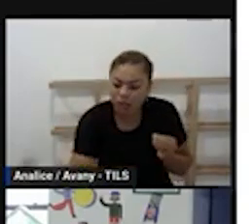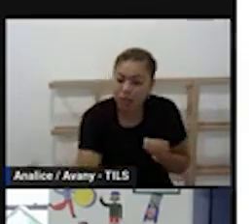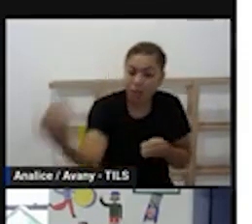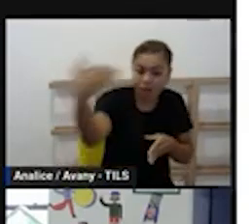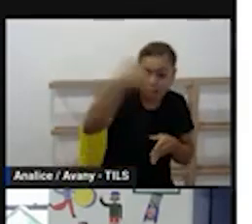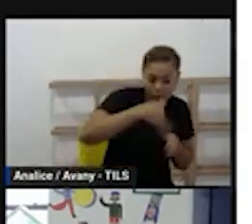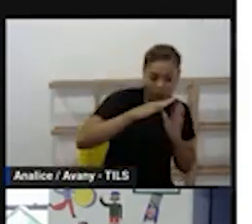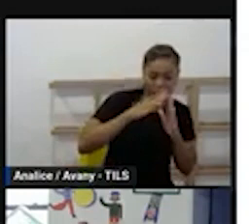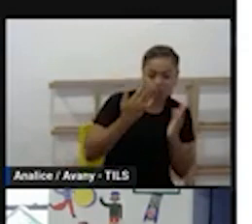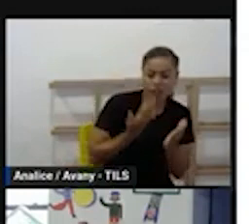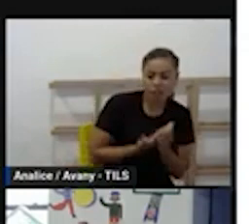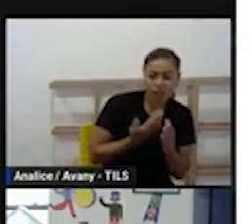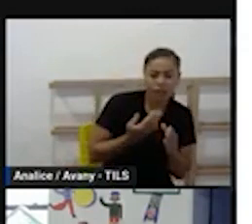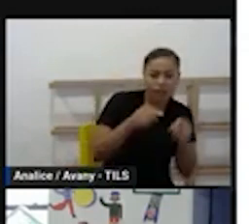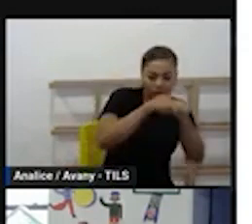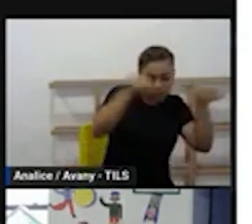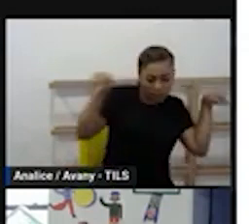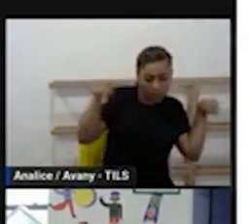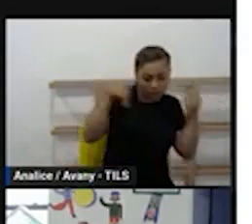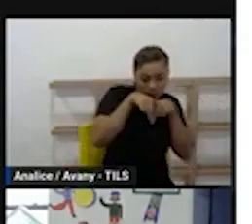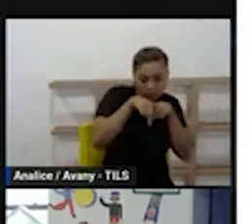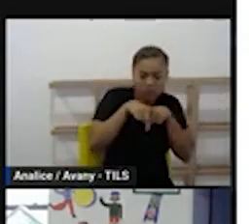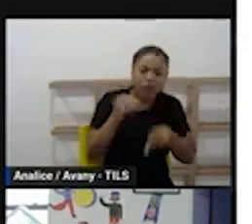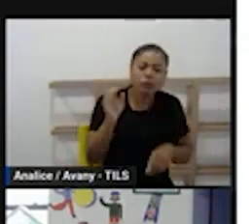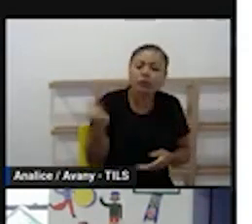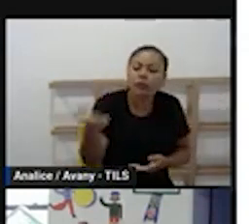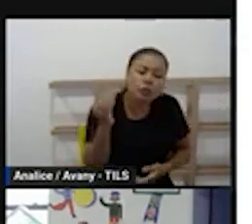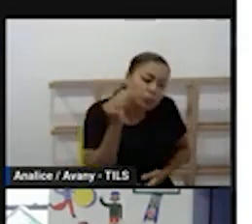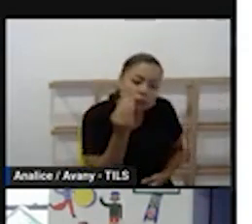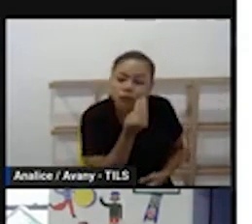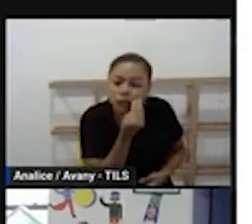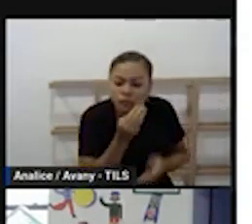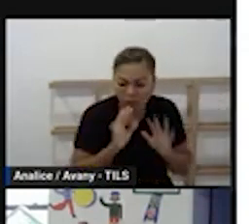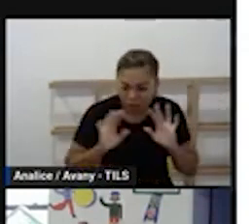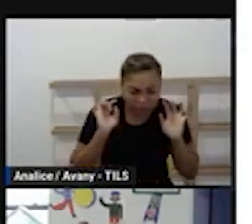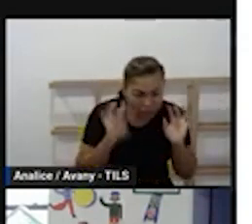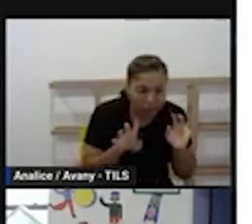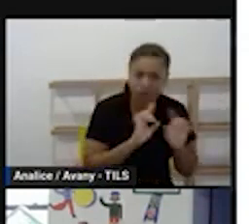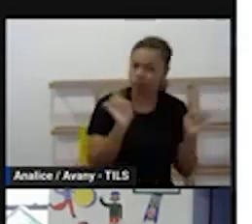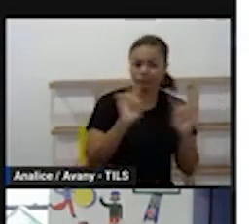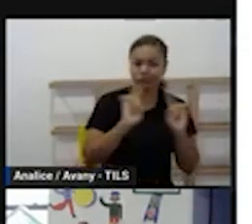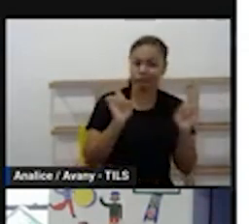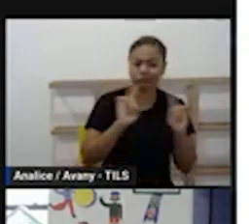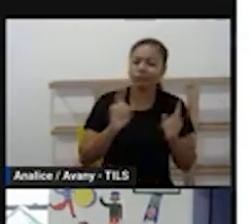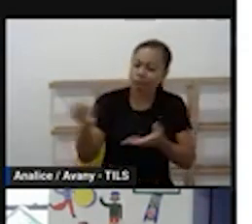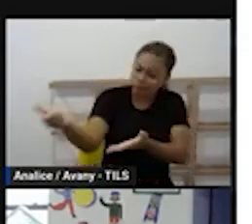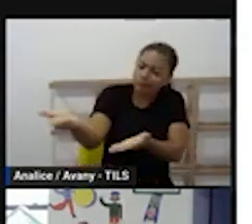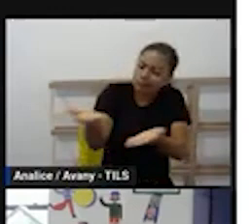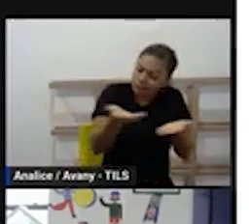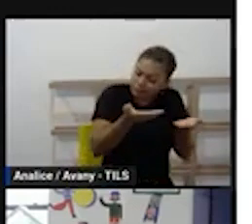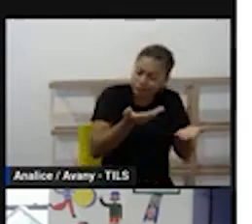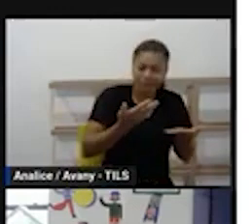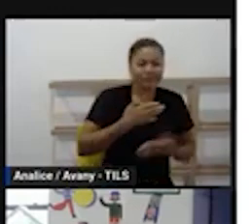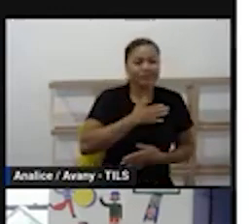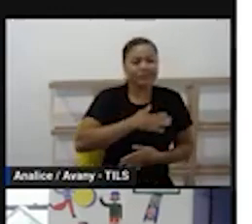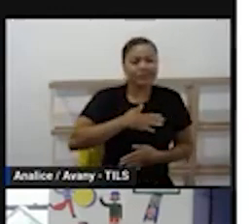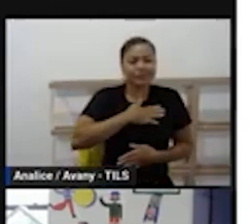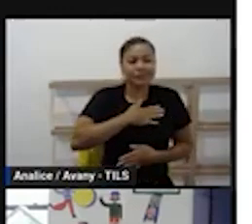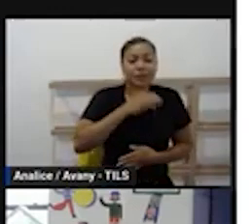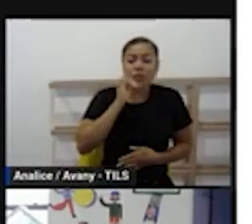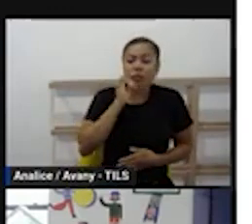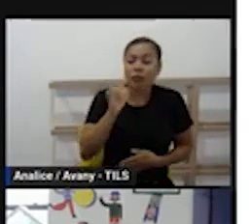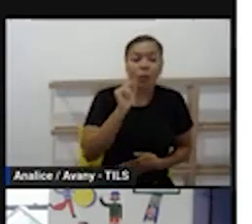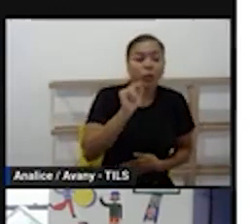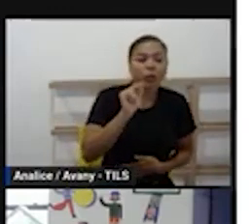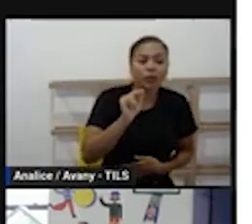não é só desse afeto que a gente está falando claro que esse acolhimento é muito importante mas o que a gente fala do afeto é